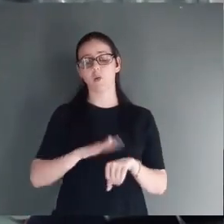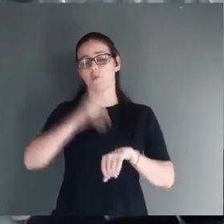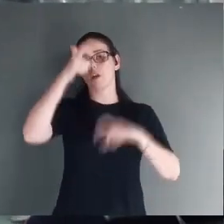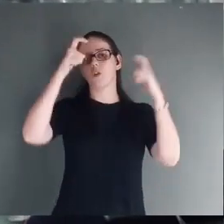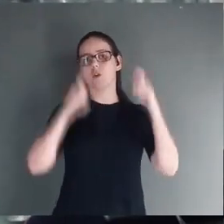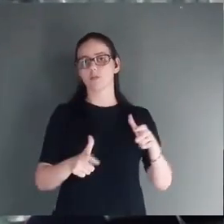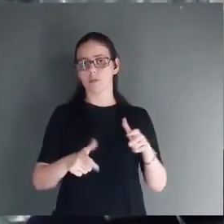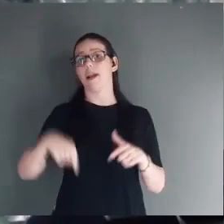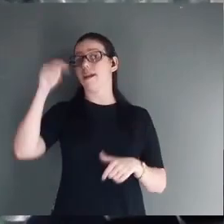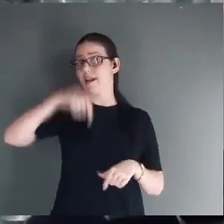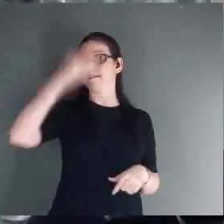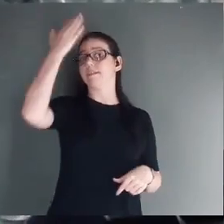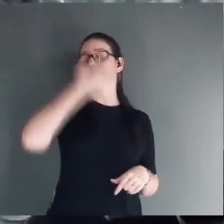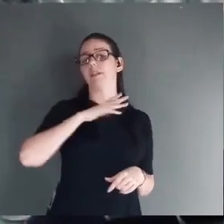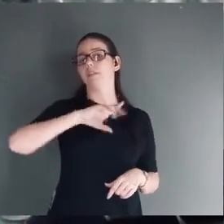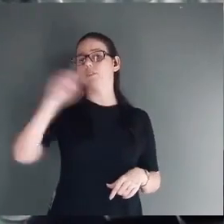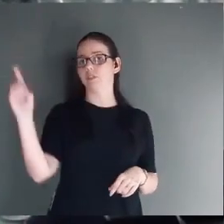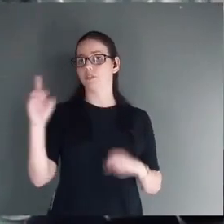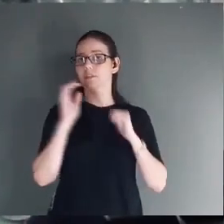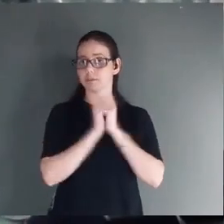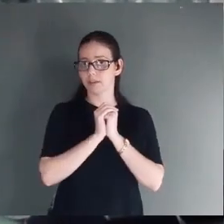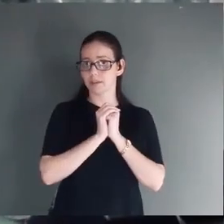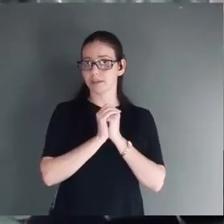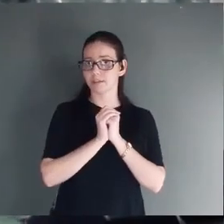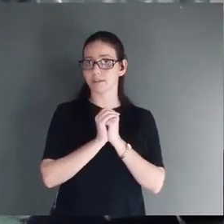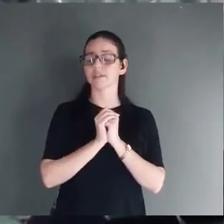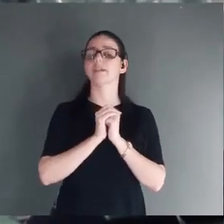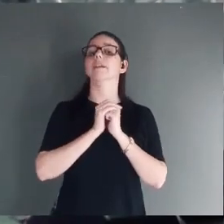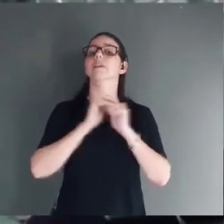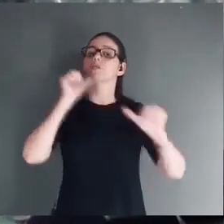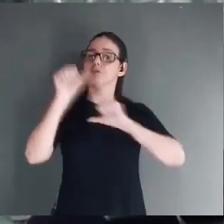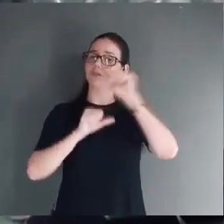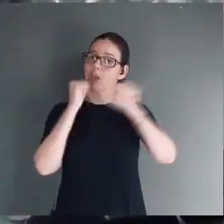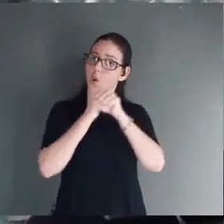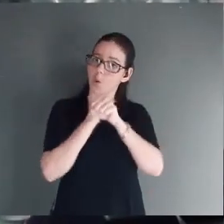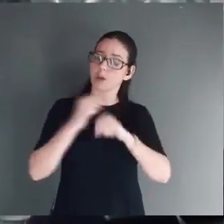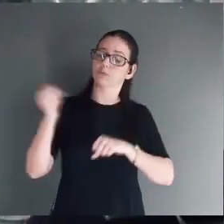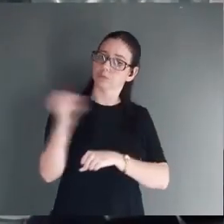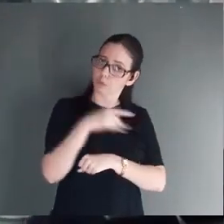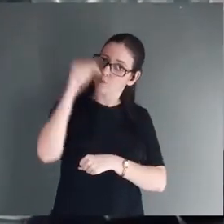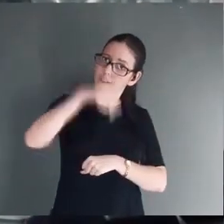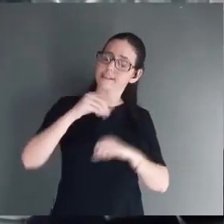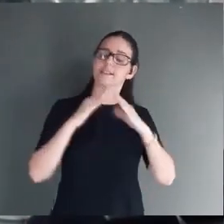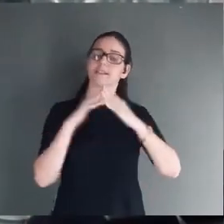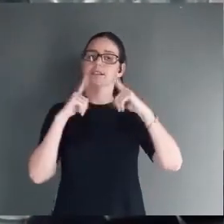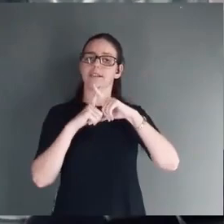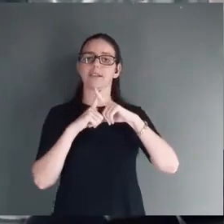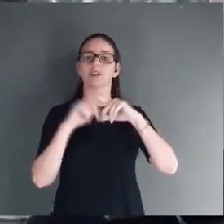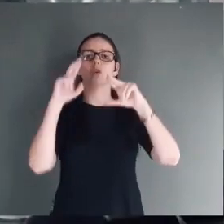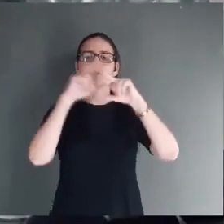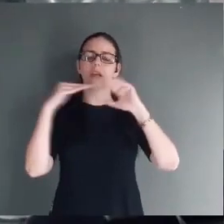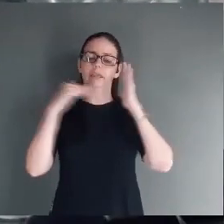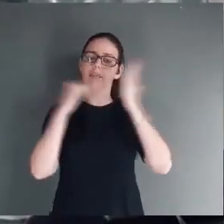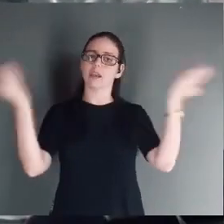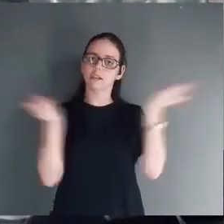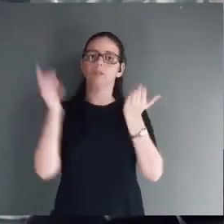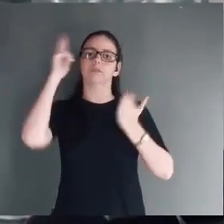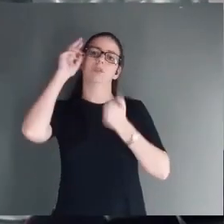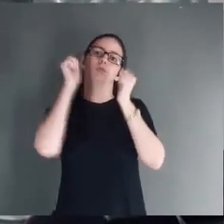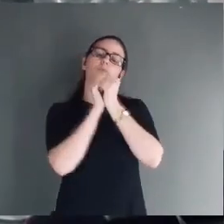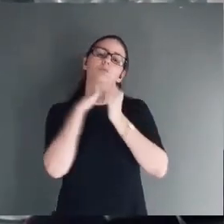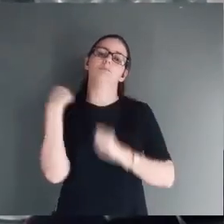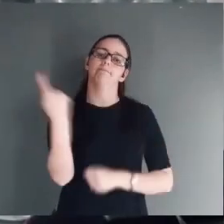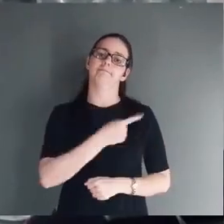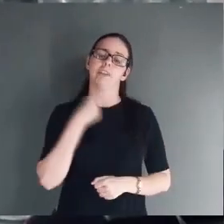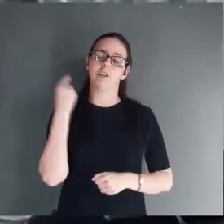melhor lugar pra estar É na presença de Deus Virar o ano Agradecendo ao Senhor Porque até aqui O Senhor nos guardou Até